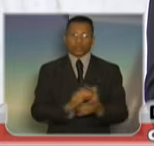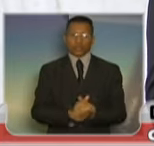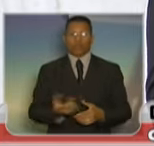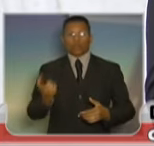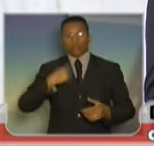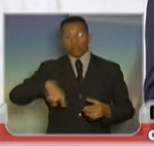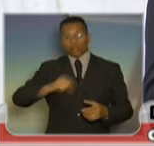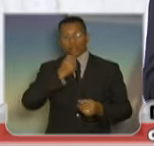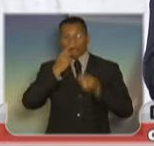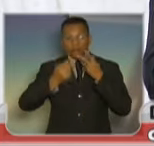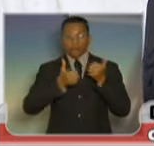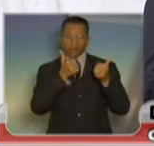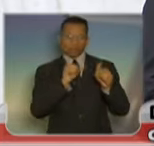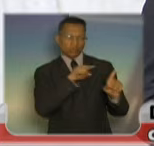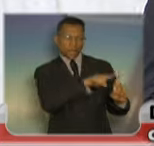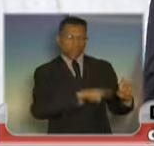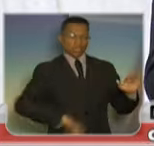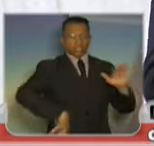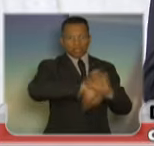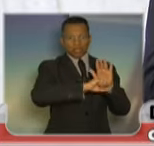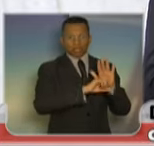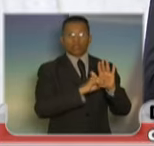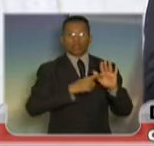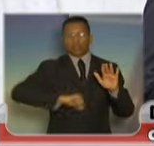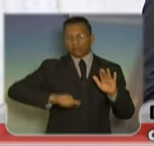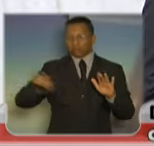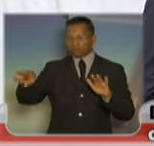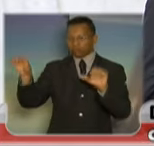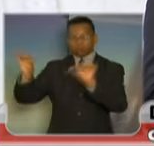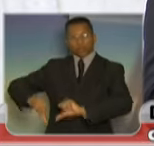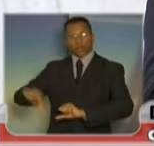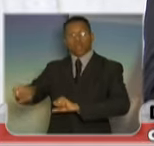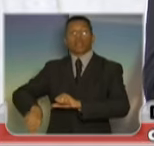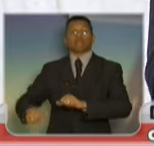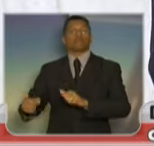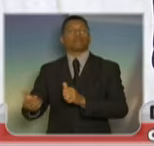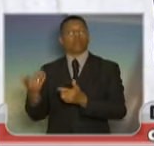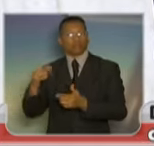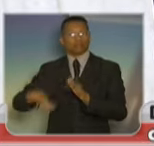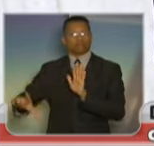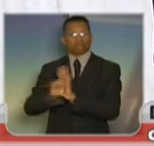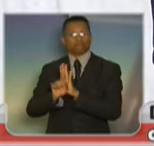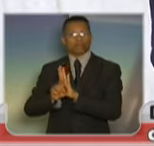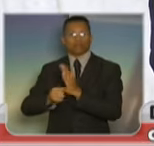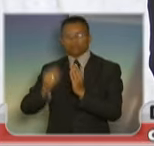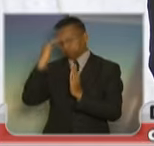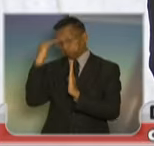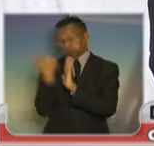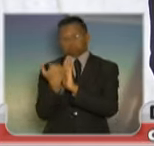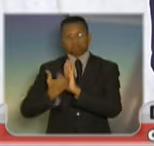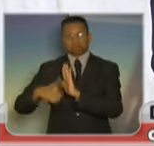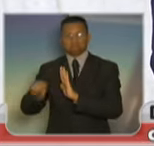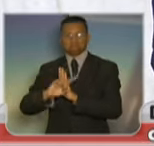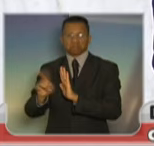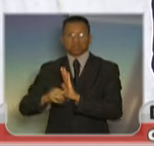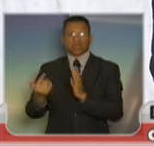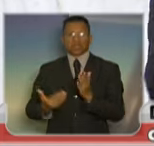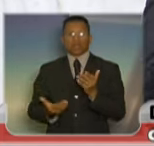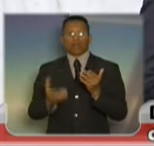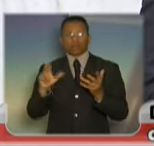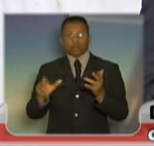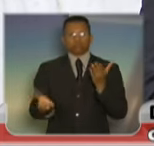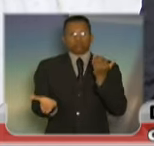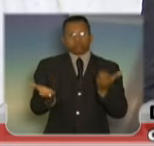da lei, nós falamos mal da justiça. É uma gangorra. Quando se fala bem da polícia, quando se fala bem da justiça, automaticamente nós